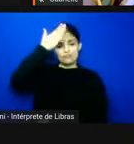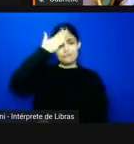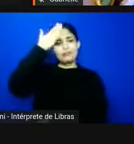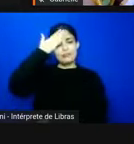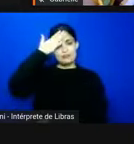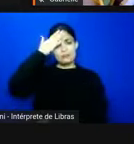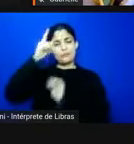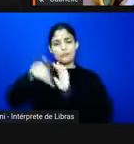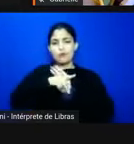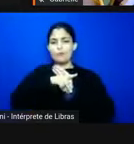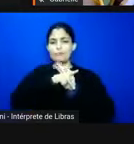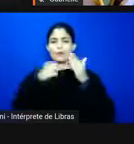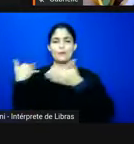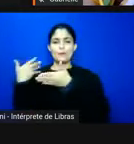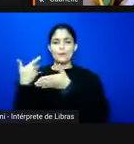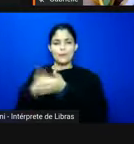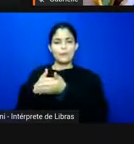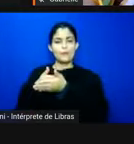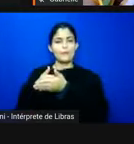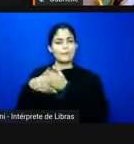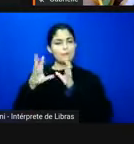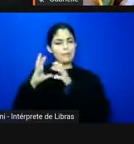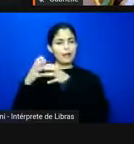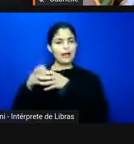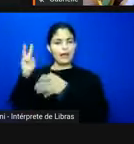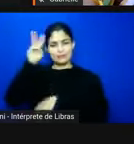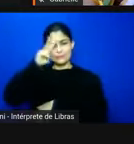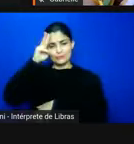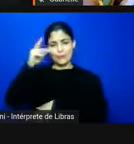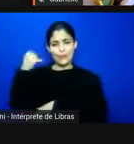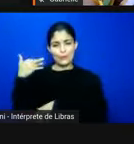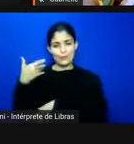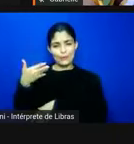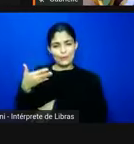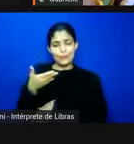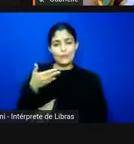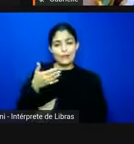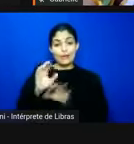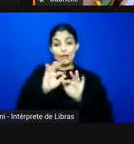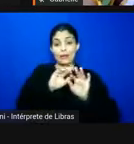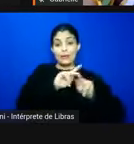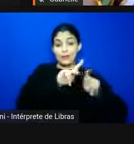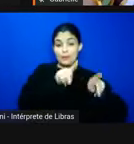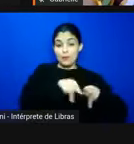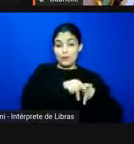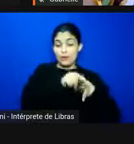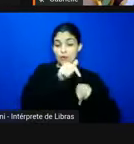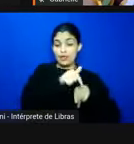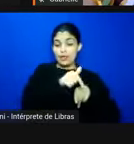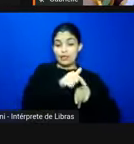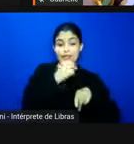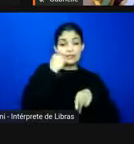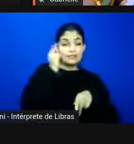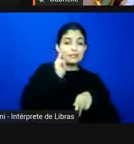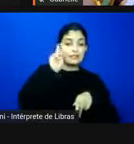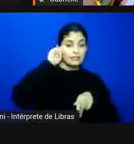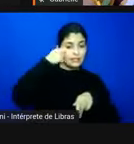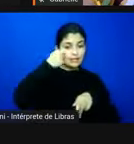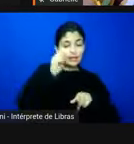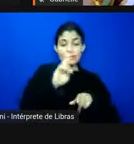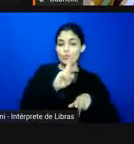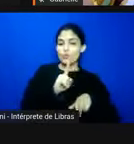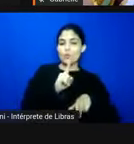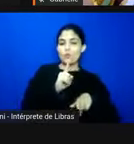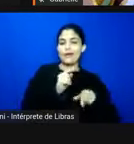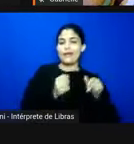histórica dessas populações negras a experiência da liberdade ela não é inaugurada em 1888 e aí